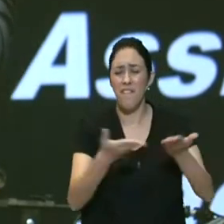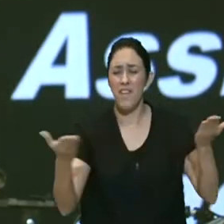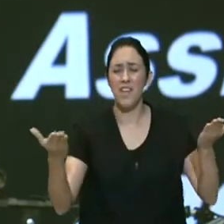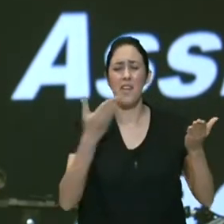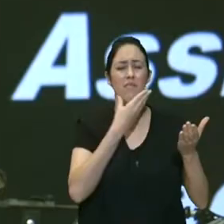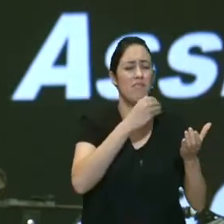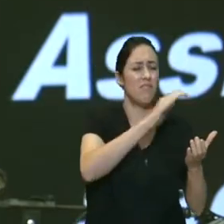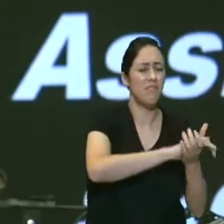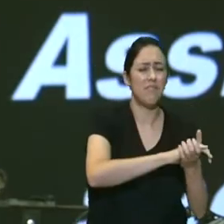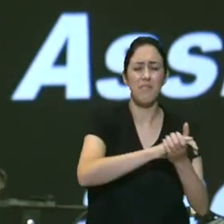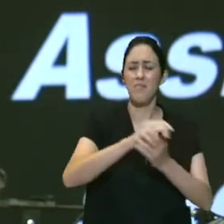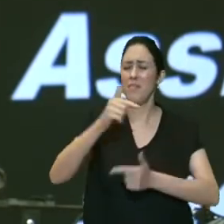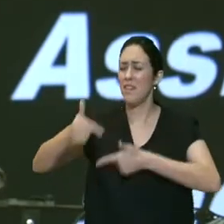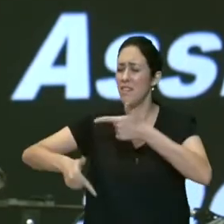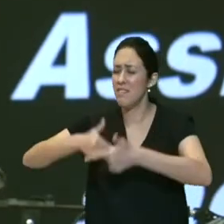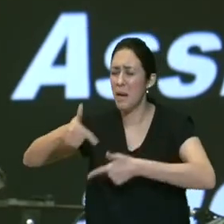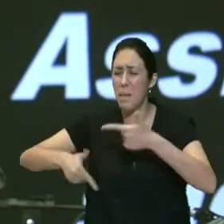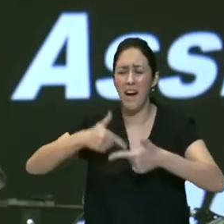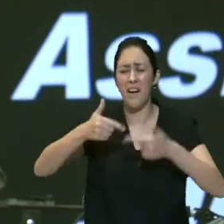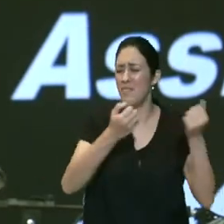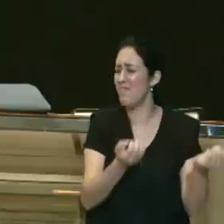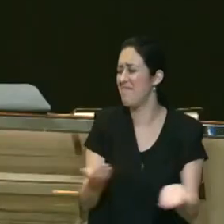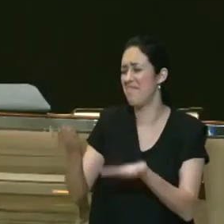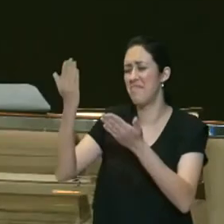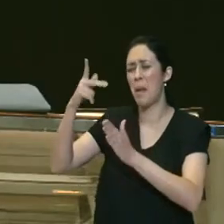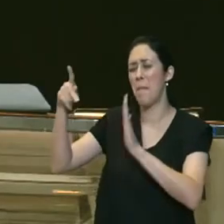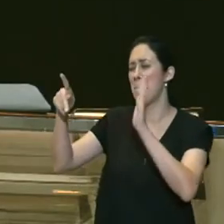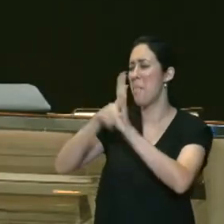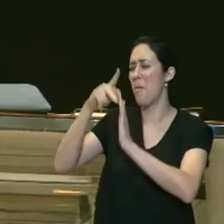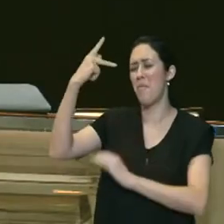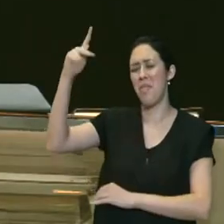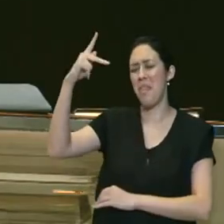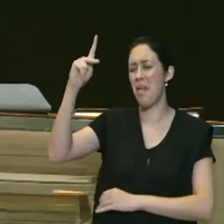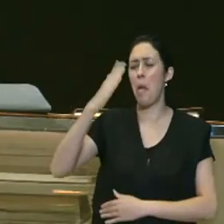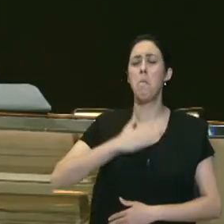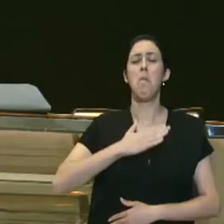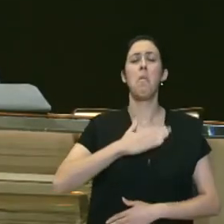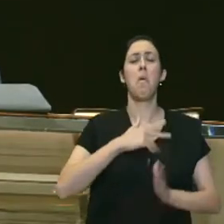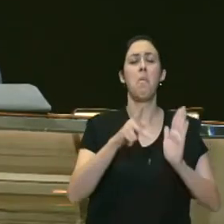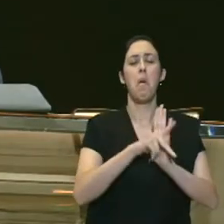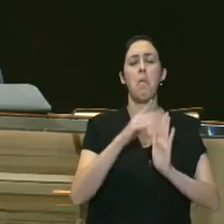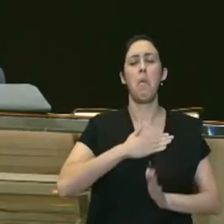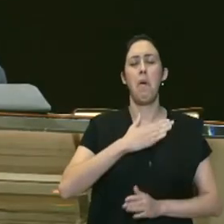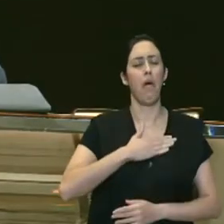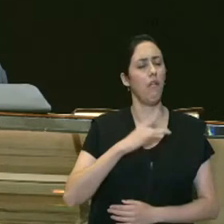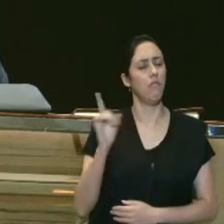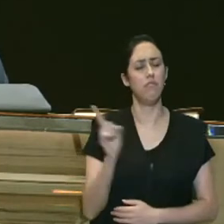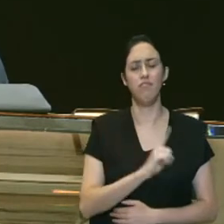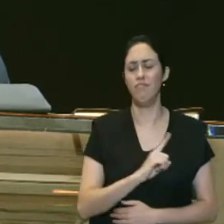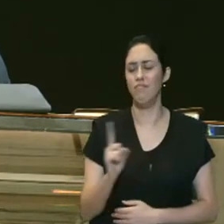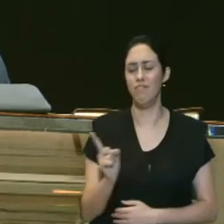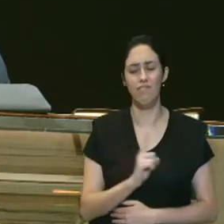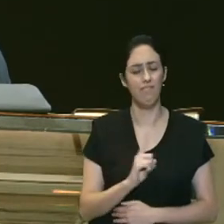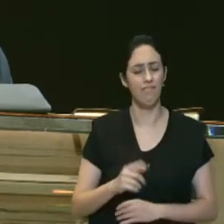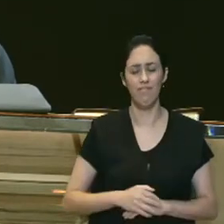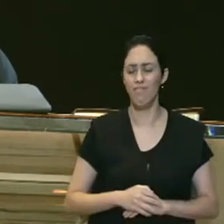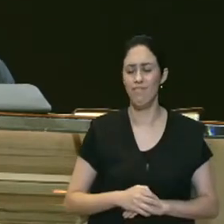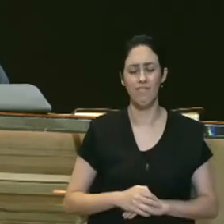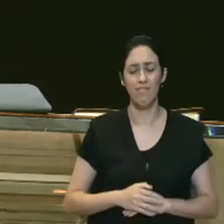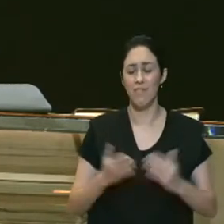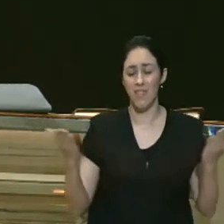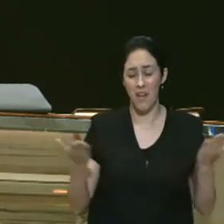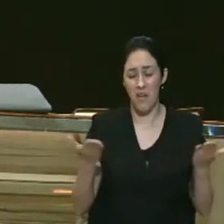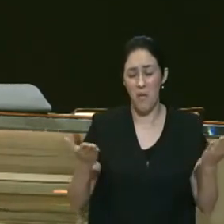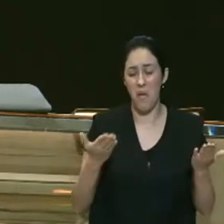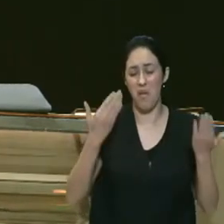carreiras bens porque nada é nosso tudo é do Senhor e nós colocamos diante do altar dizendo